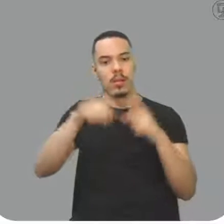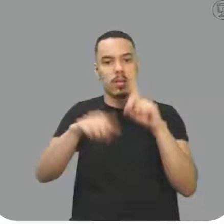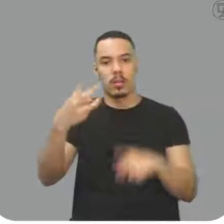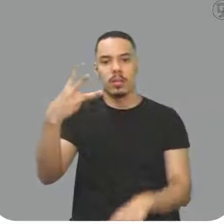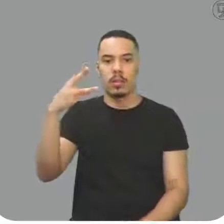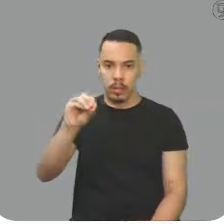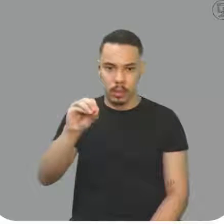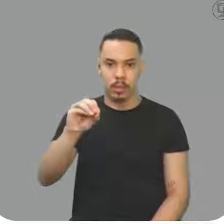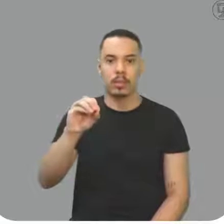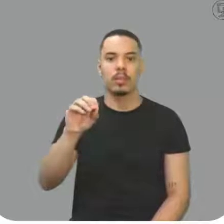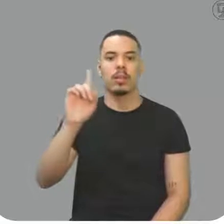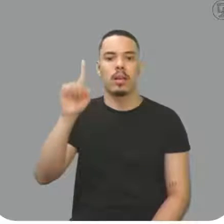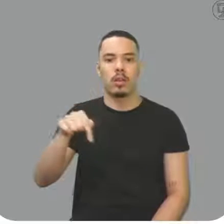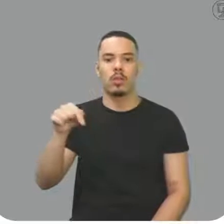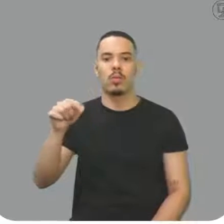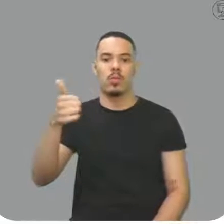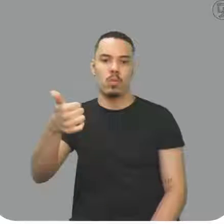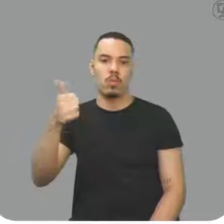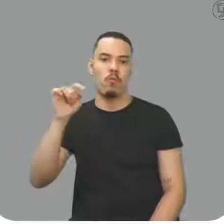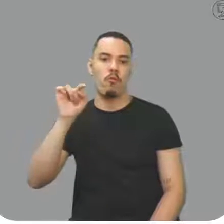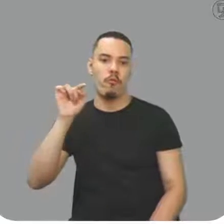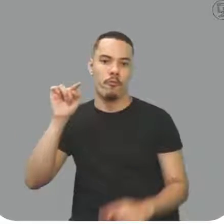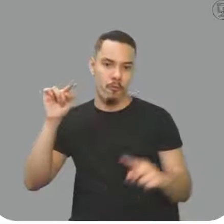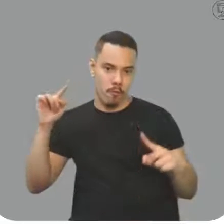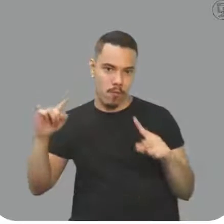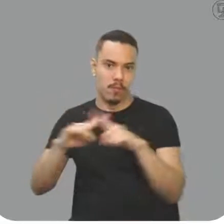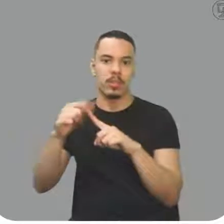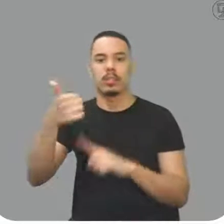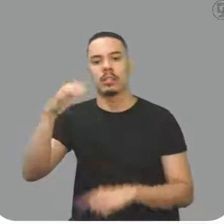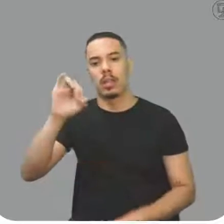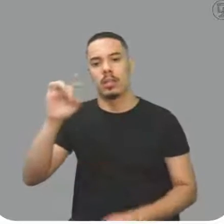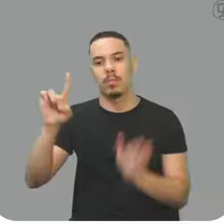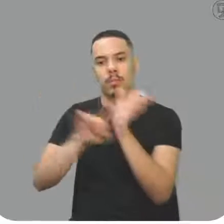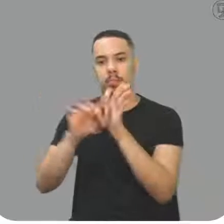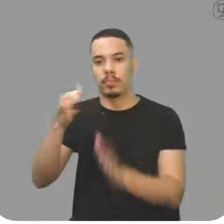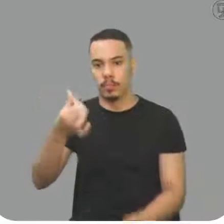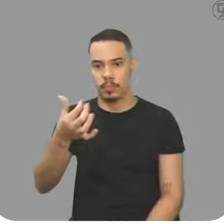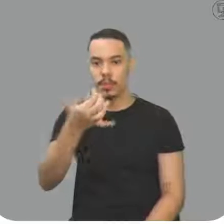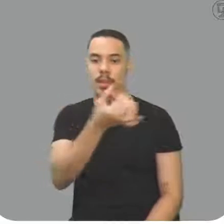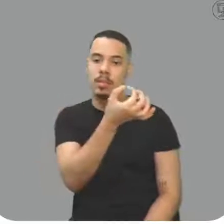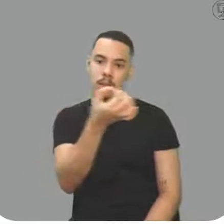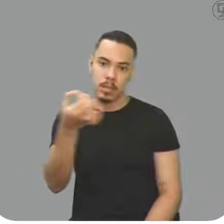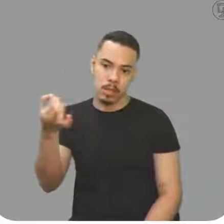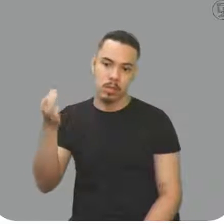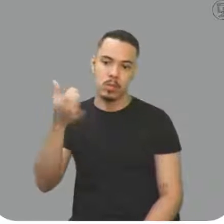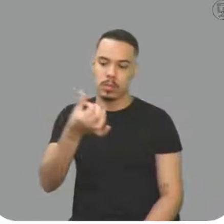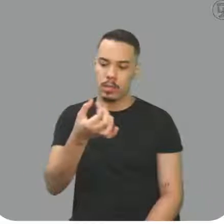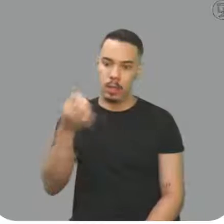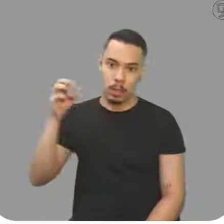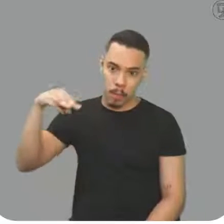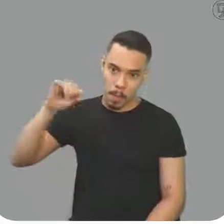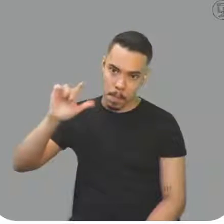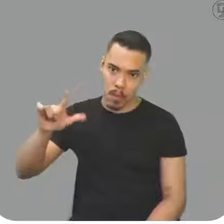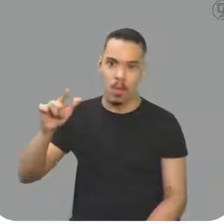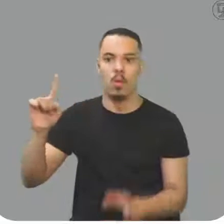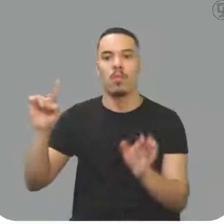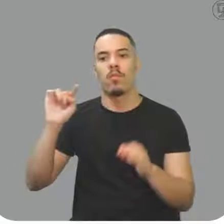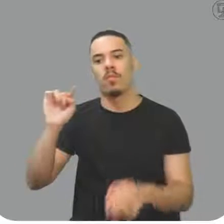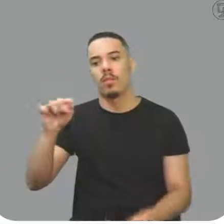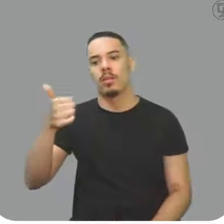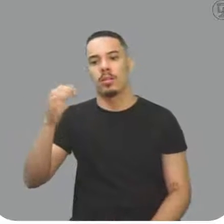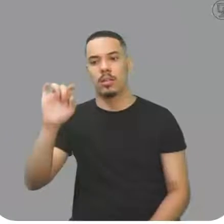temperatura foi de 30 e o coeficiente é 1 vezes 10 a menos 3. 600 mil vezes 10 a menos 3.